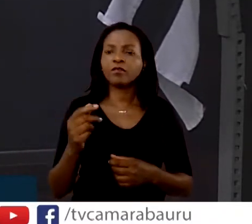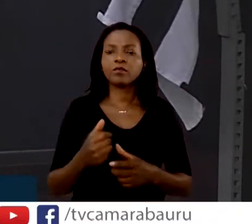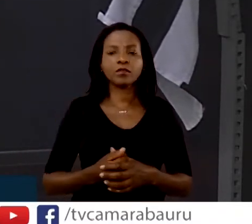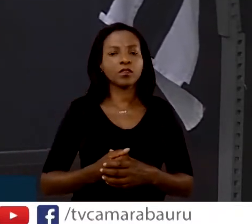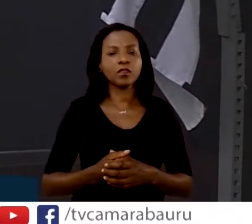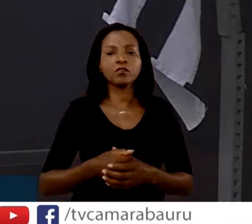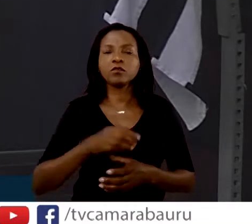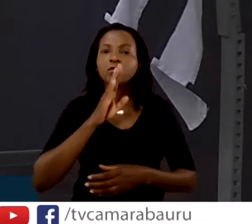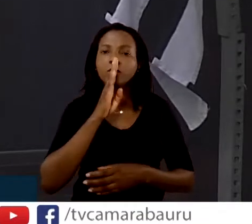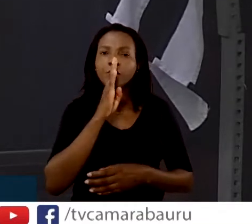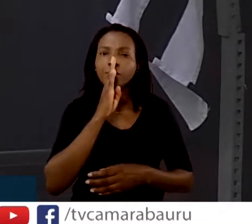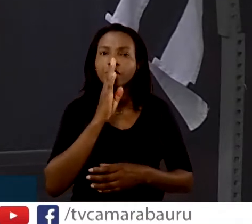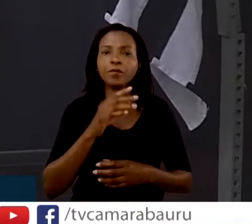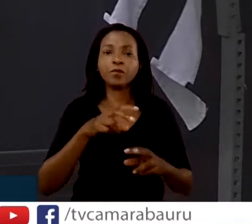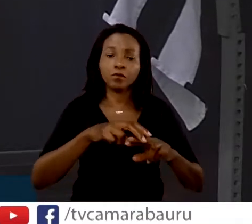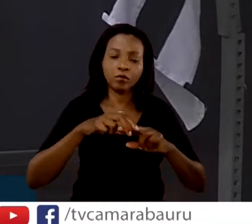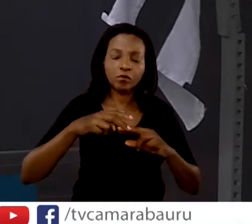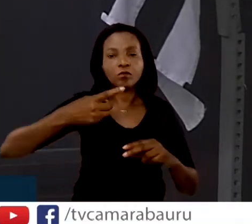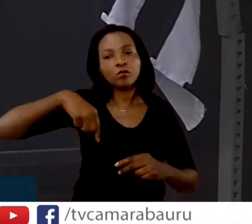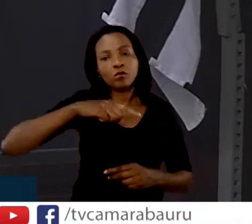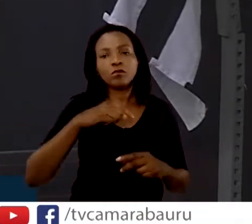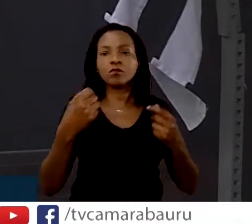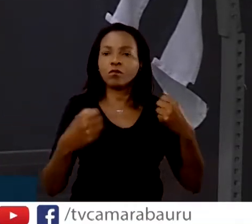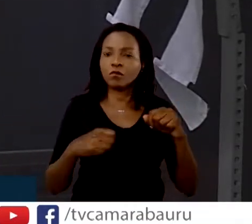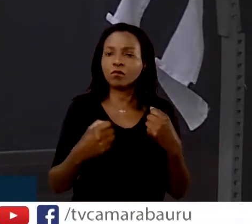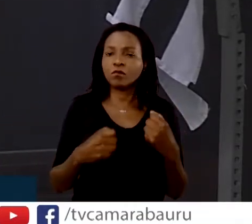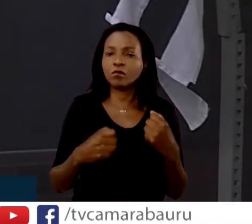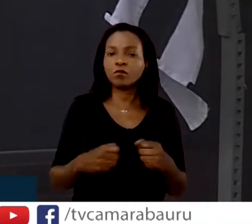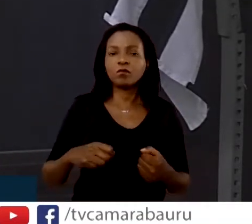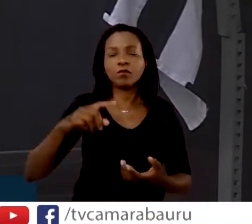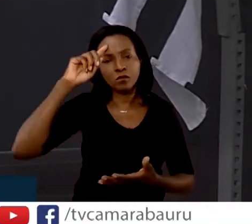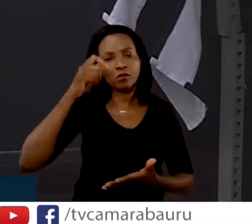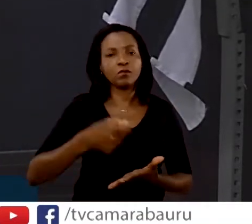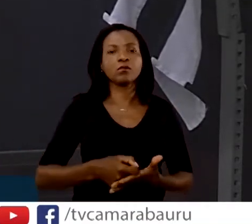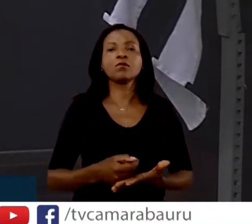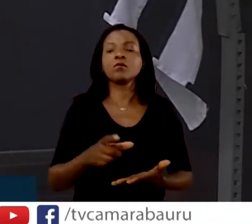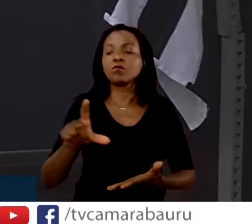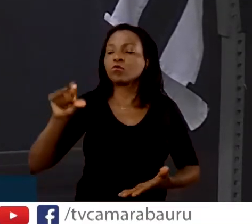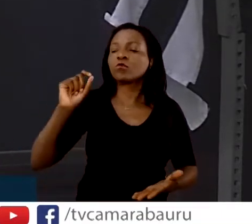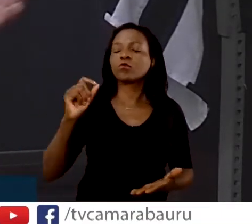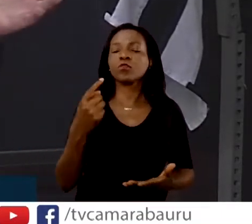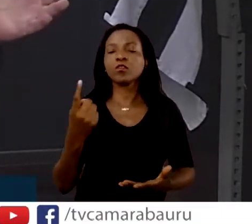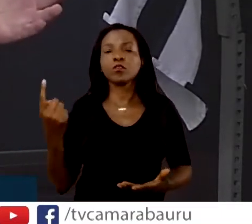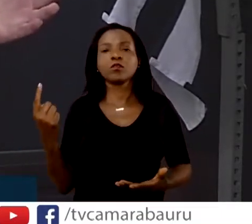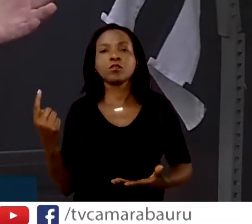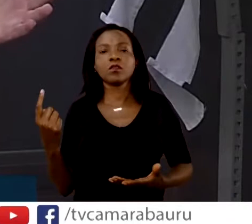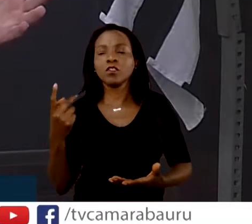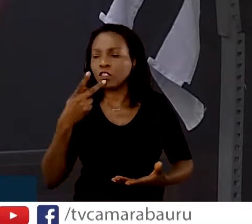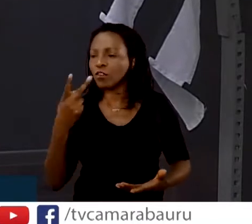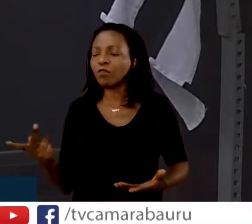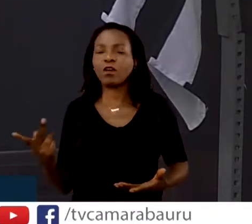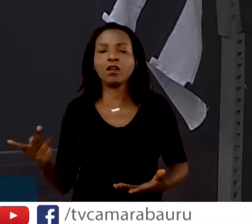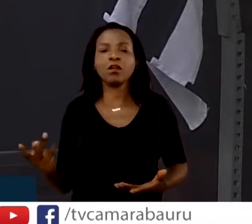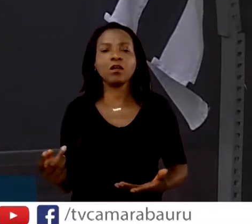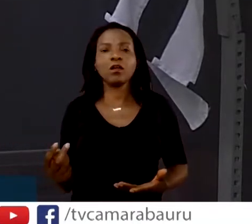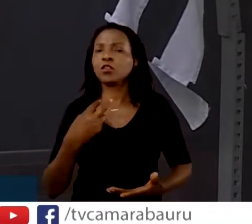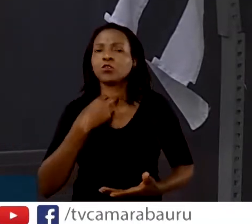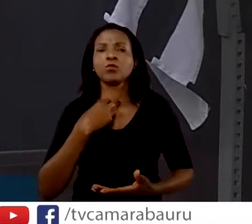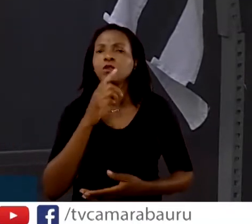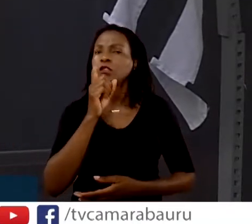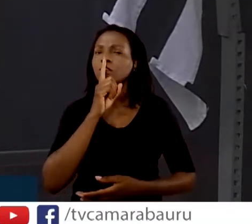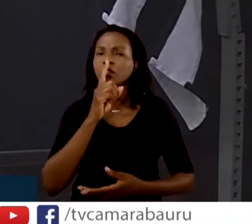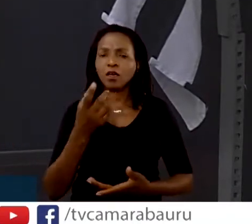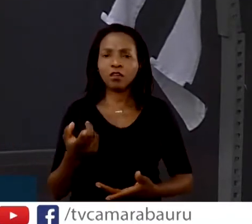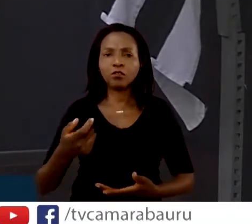Por isso que nós temos que nos posicionar. Nós temos que nos posicionar. O que é isso? Nós somos cobrados,